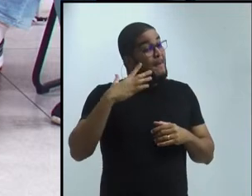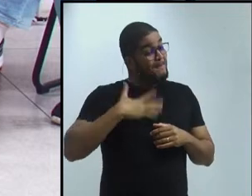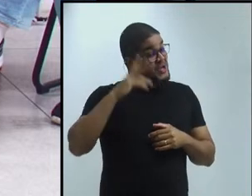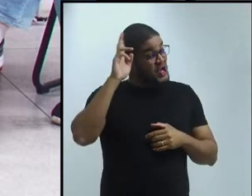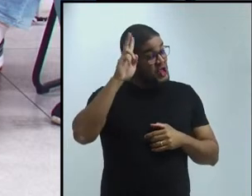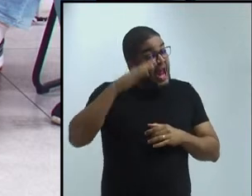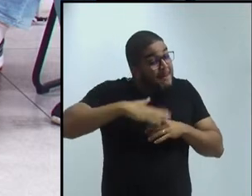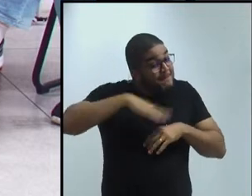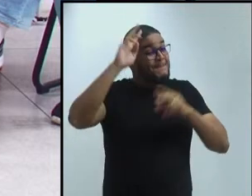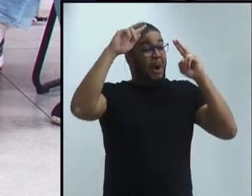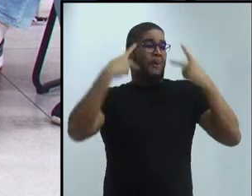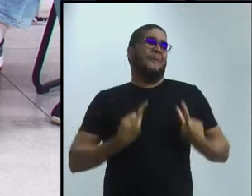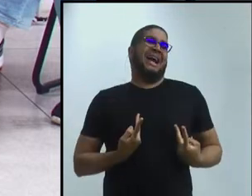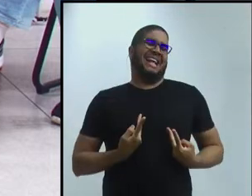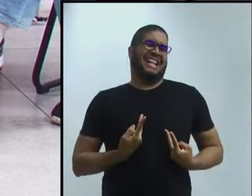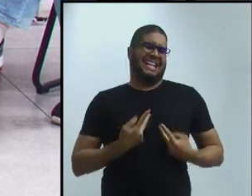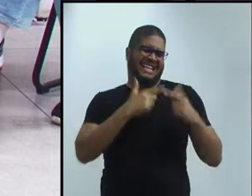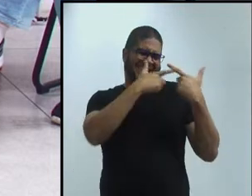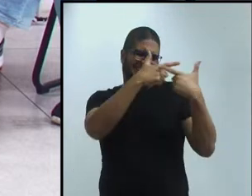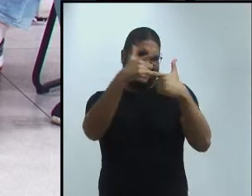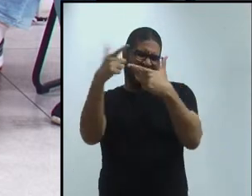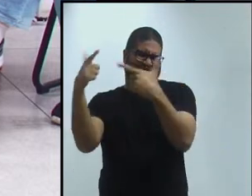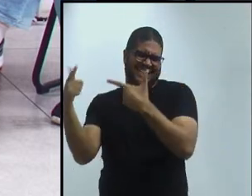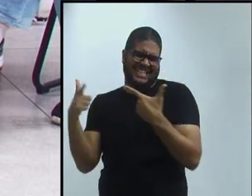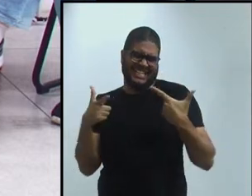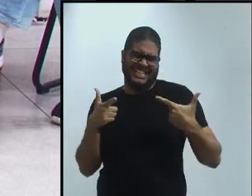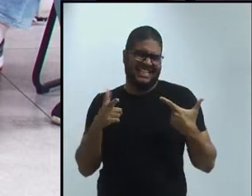Eu demorei muito a ir para o exterior.